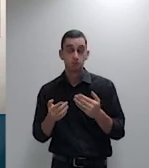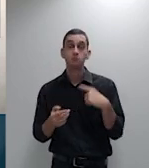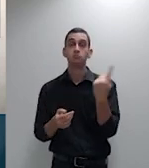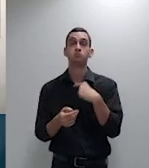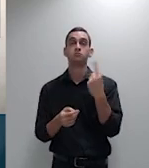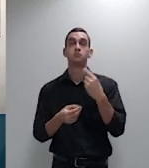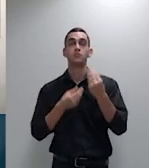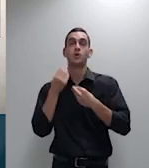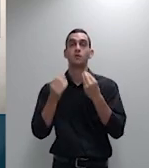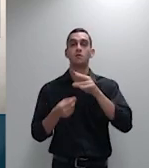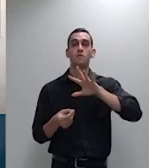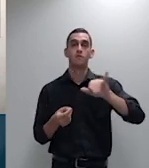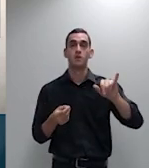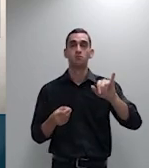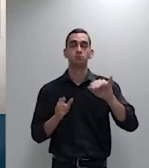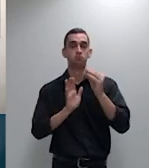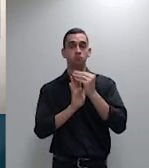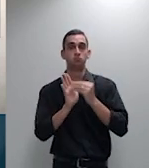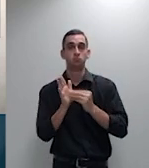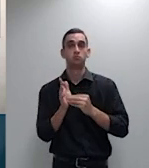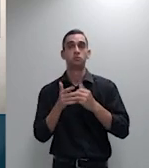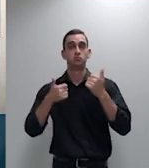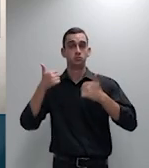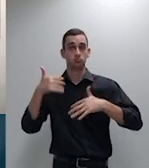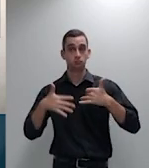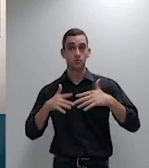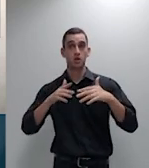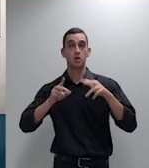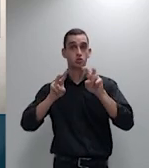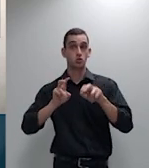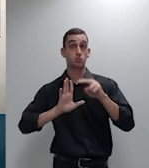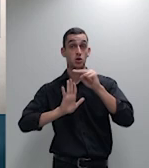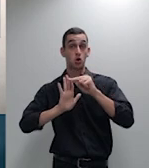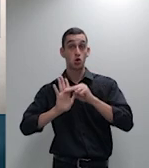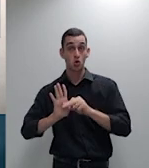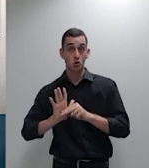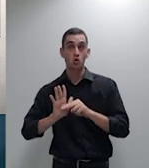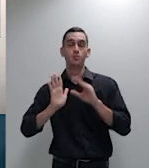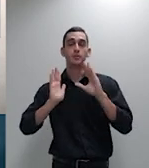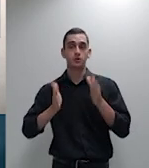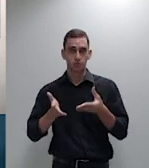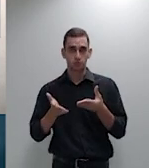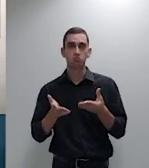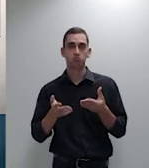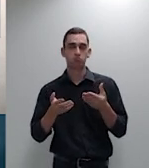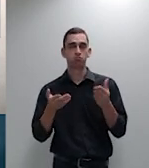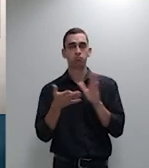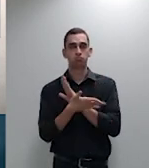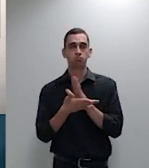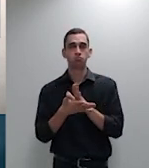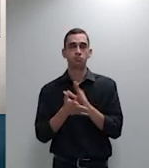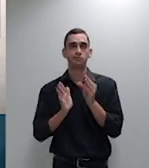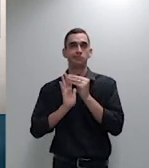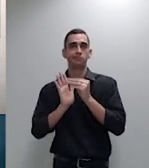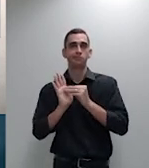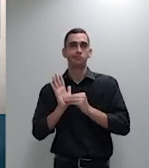de normas que estão absolutamente em consonância com o estatuto